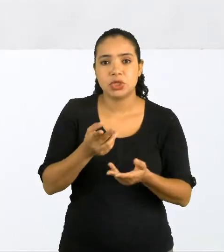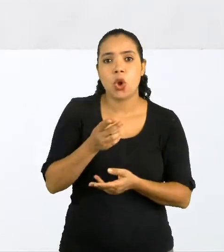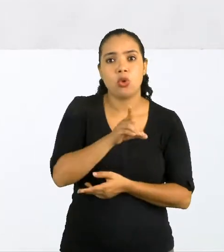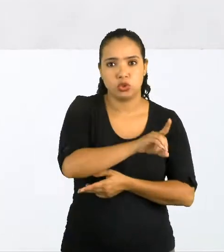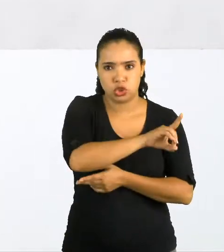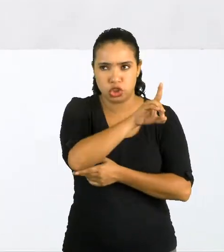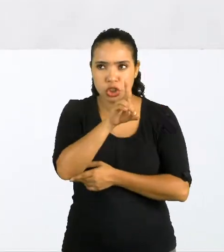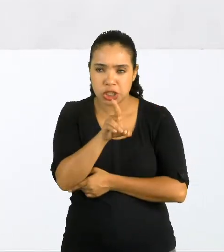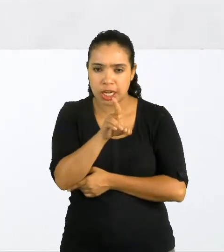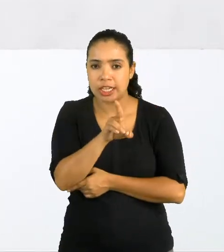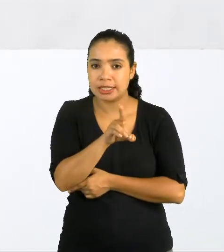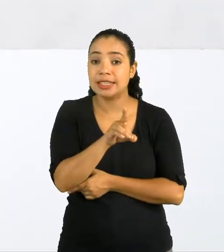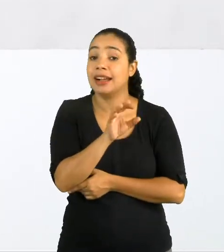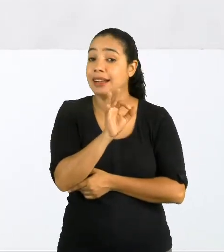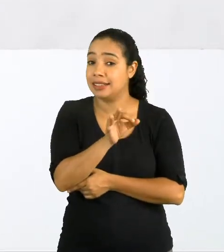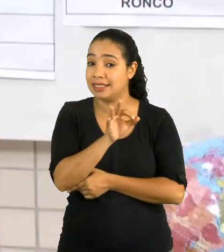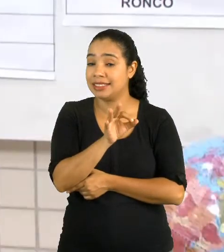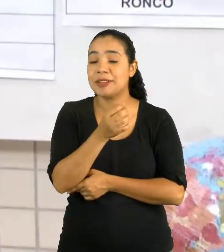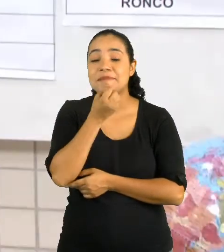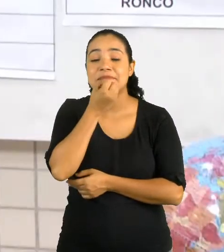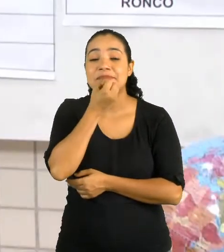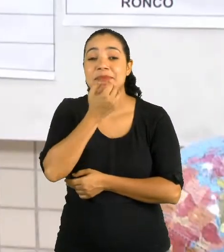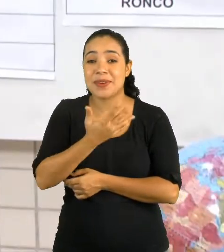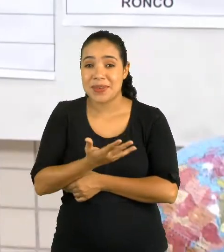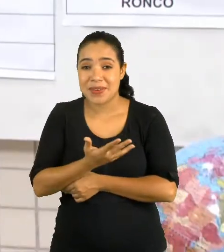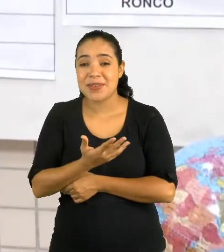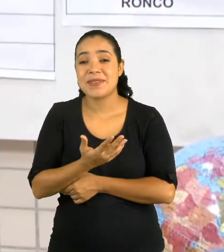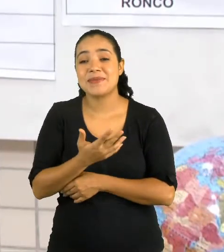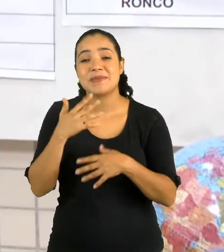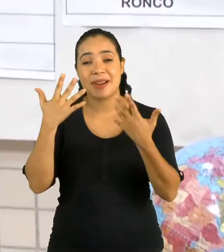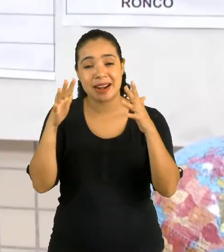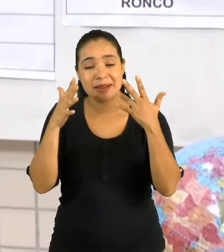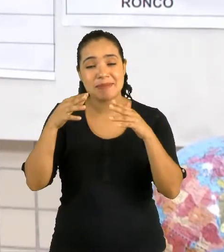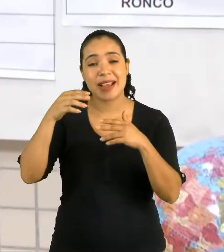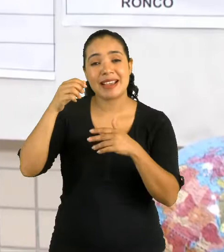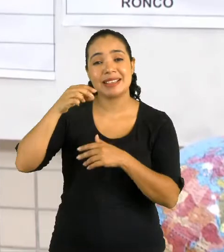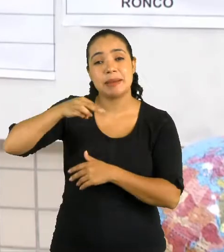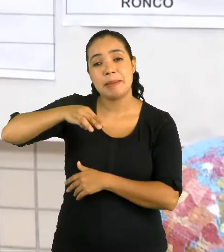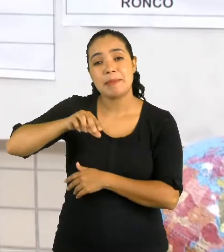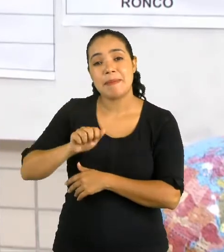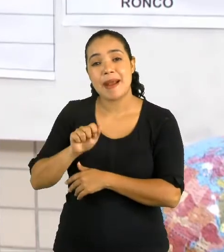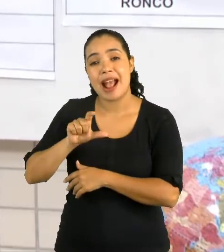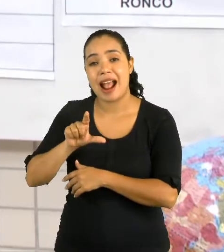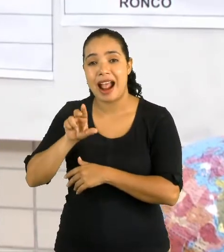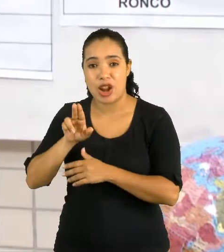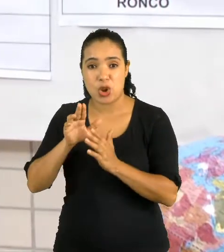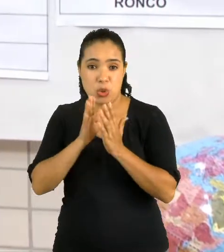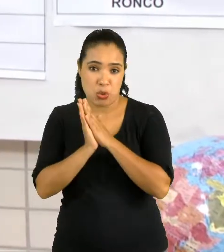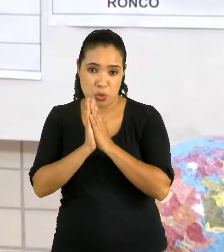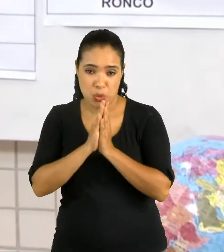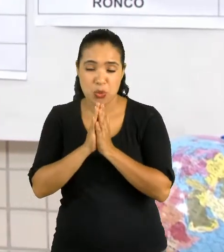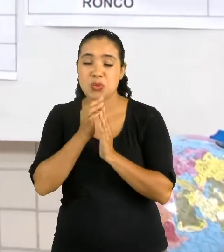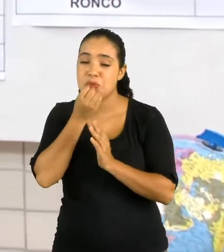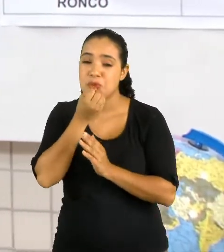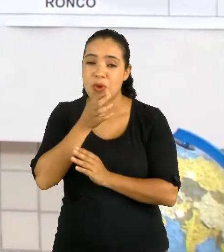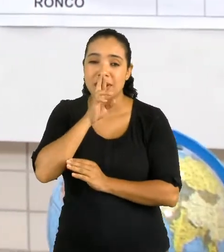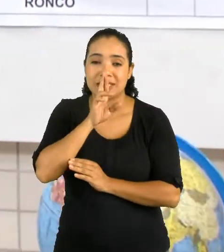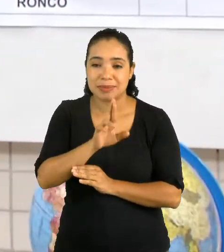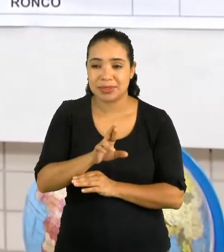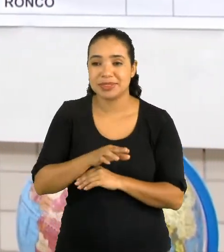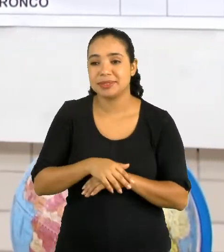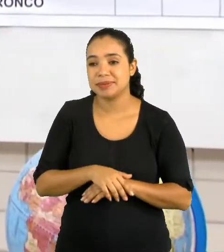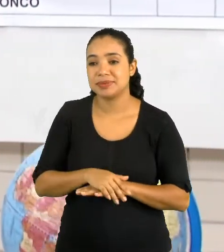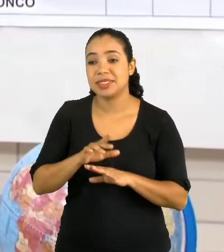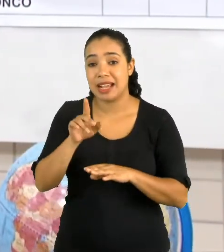o dia. Muito bem, Malu. E vocês aí de casa também acertaram. Vou marcar aqui a opção.